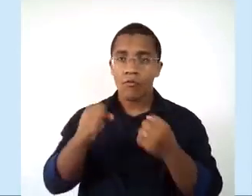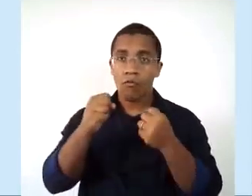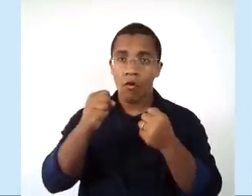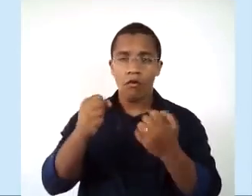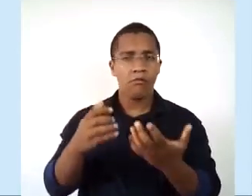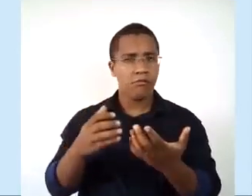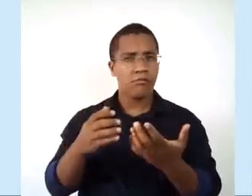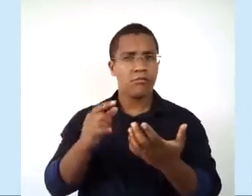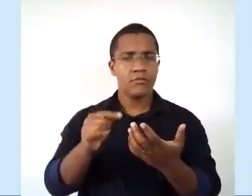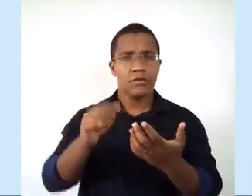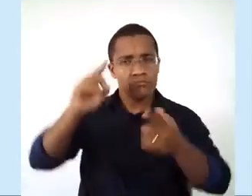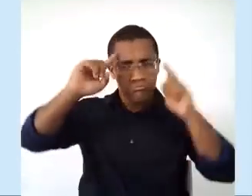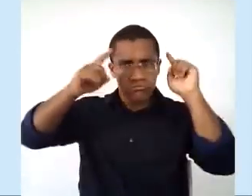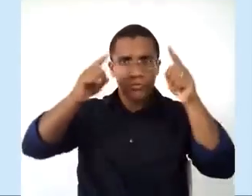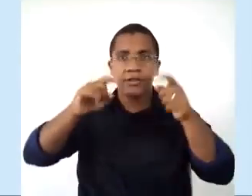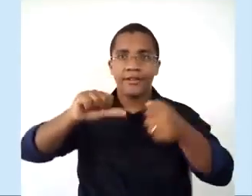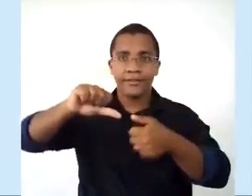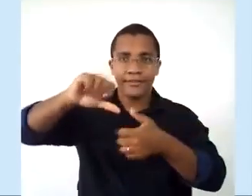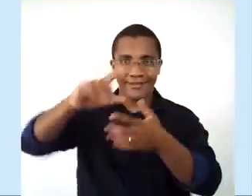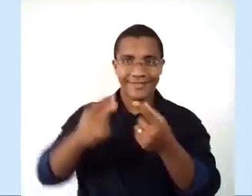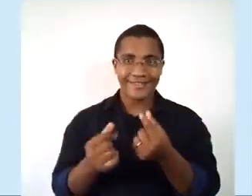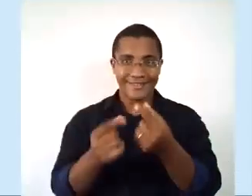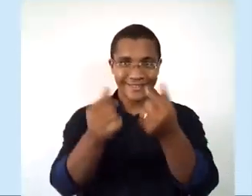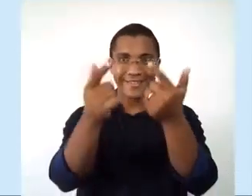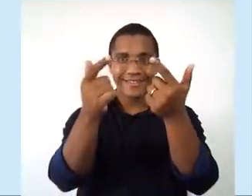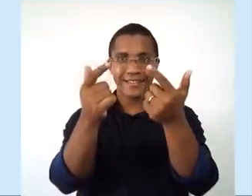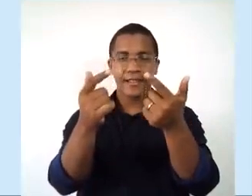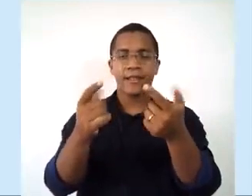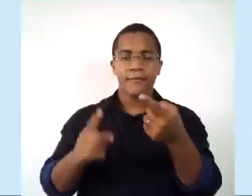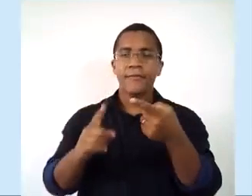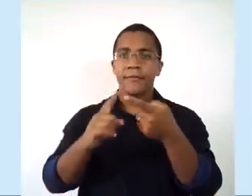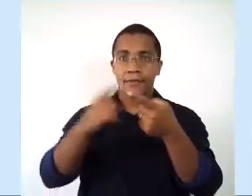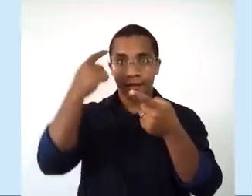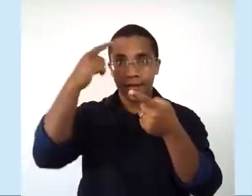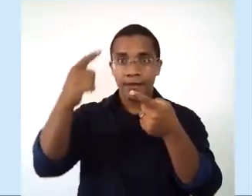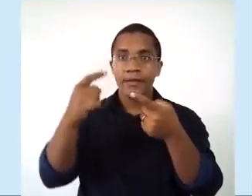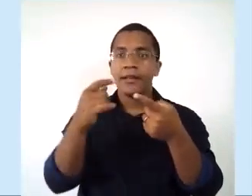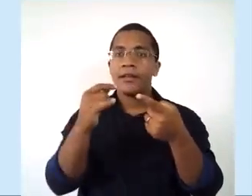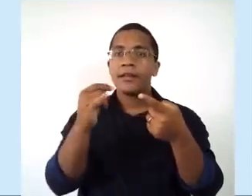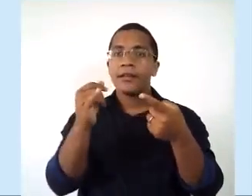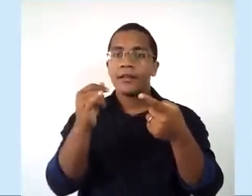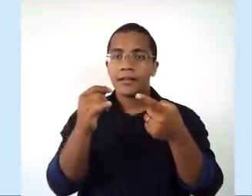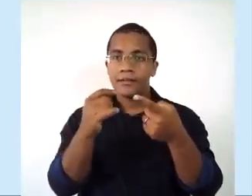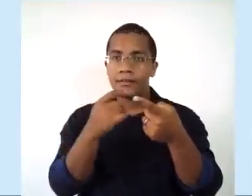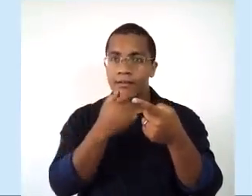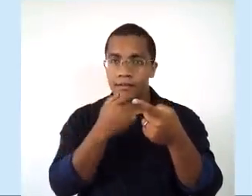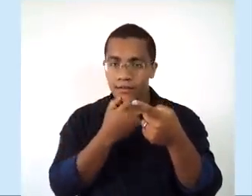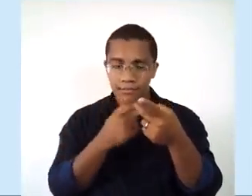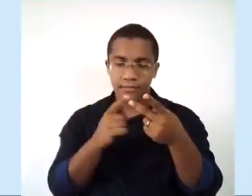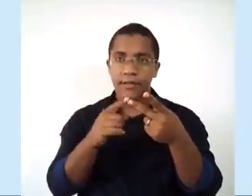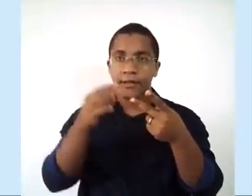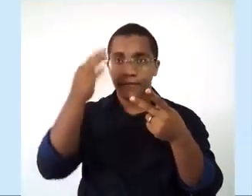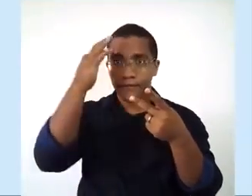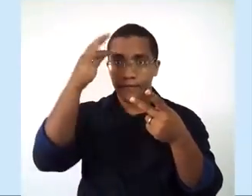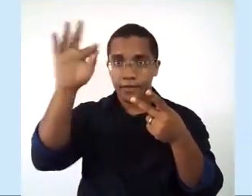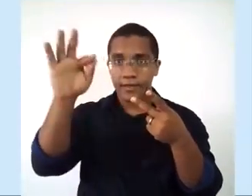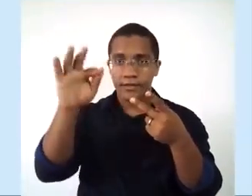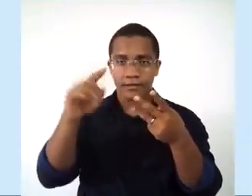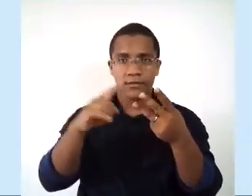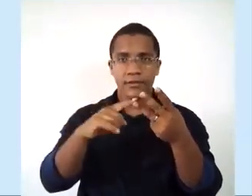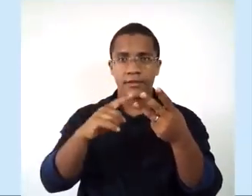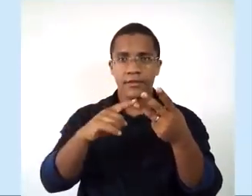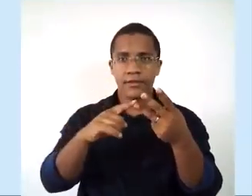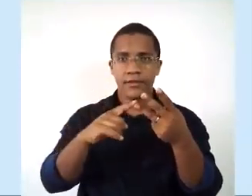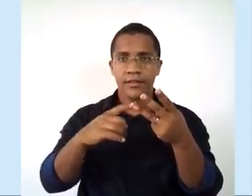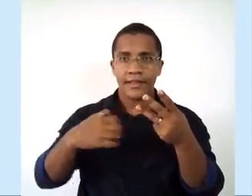capitalismo, que foi o que a gente falou, o capitalismo comercial, que era Inglaterra e França, e a gente tinha Itália também. Mas, Inglaterra e França